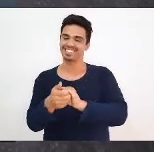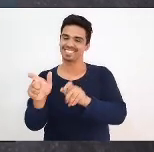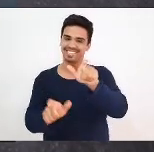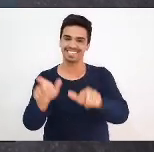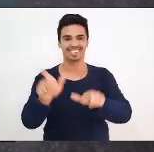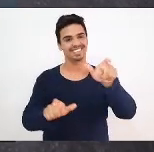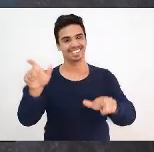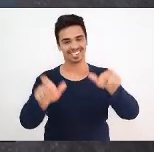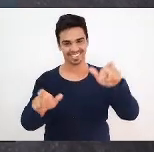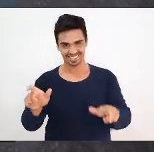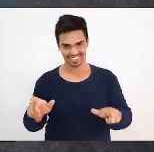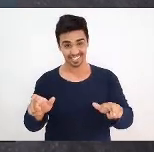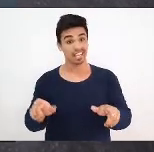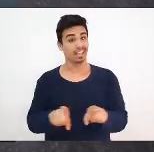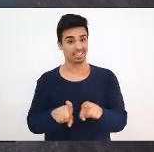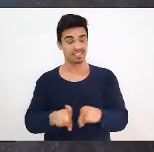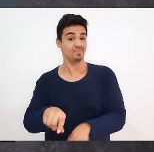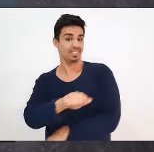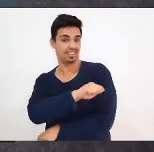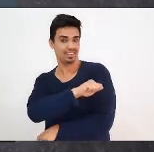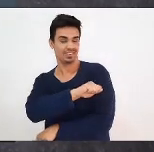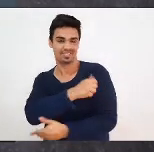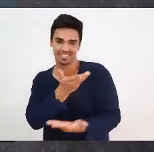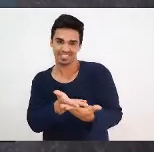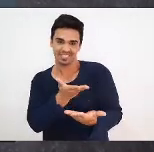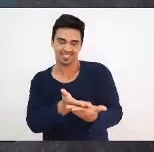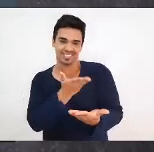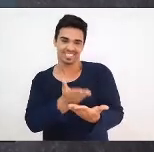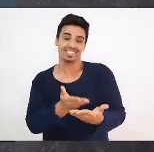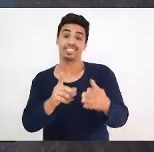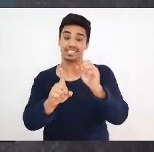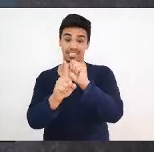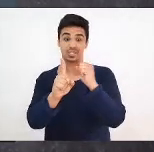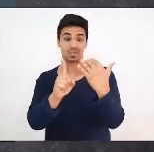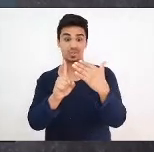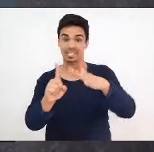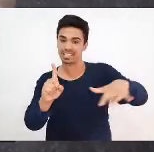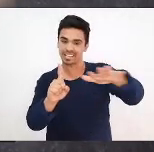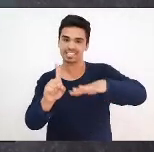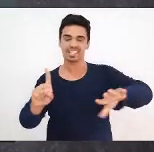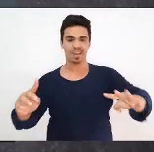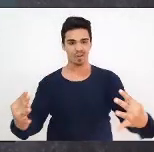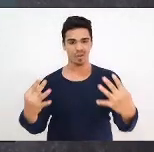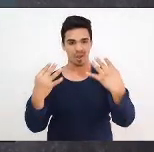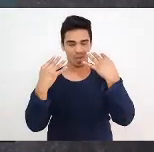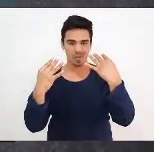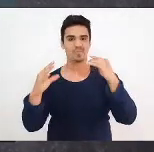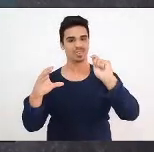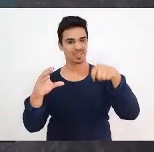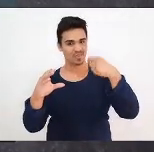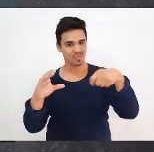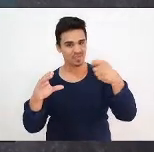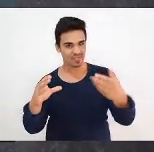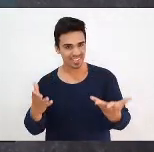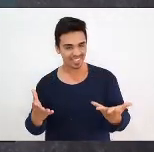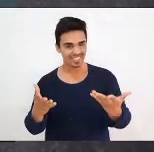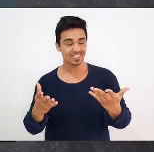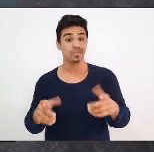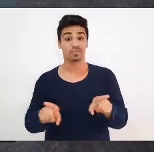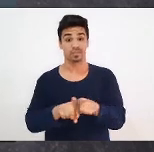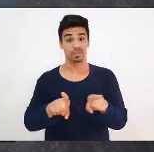estudantes e à sociedade em geral que nos acompanha através desse vídeo, cumprimentar a nossa